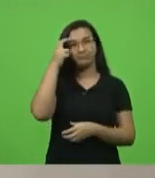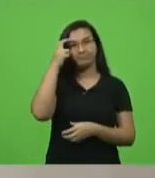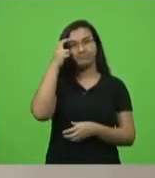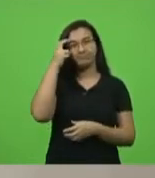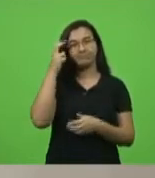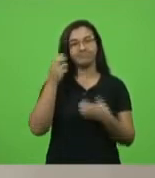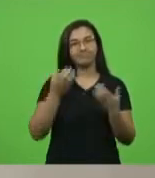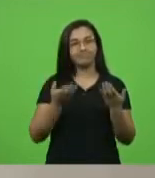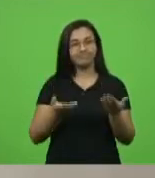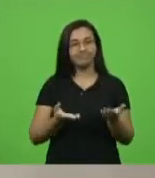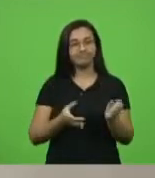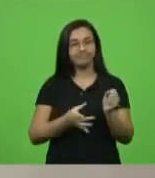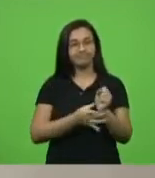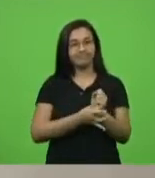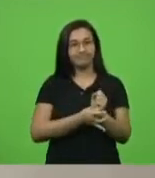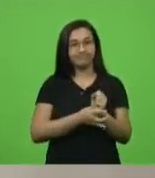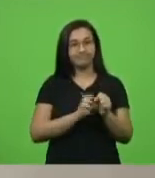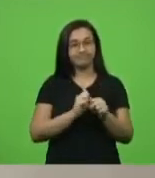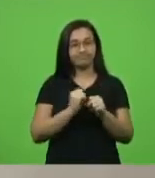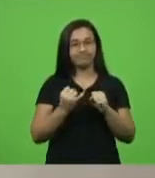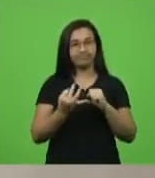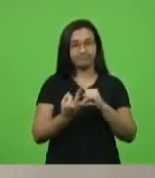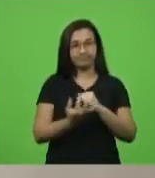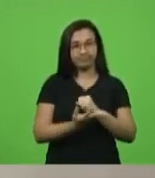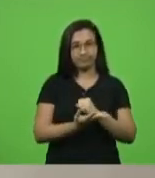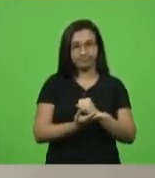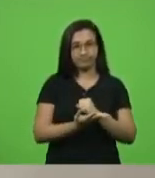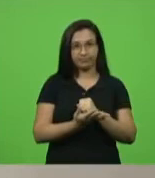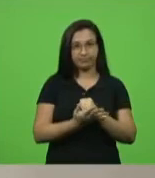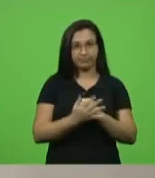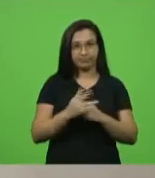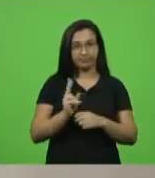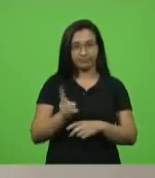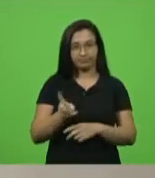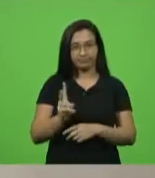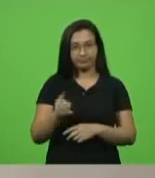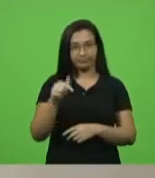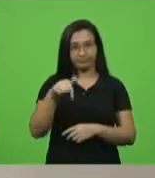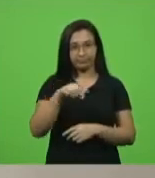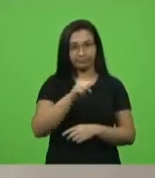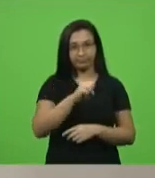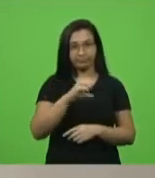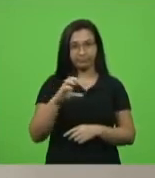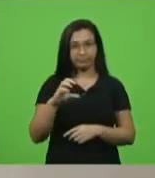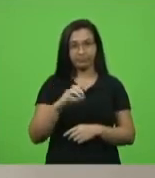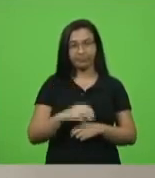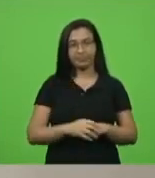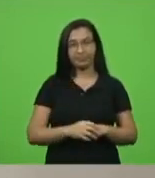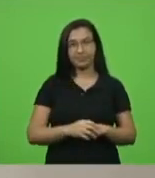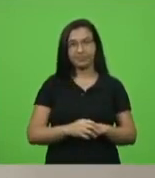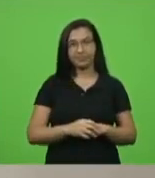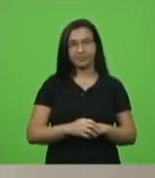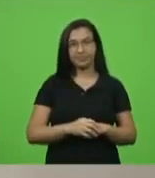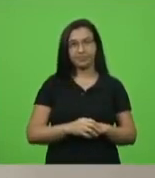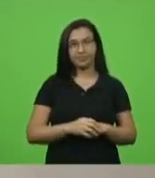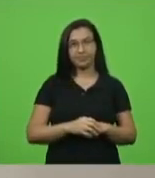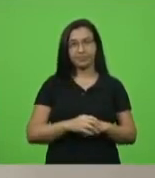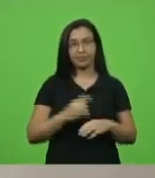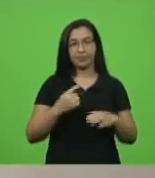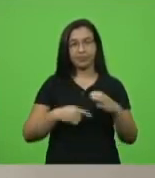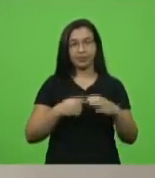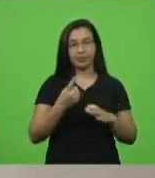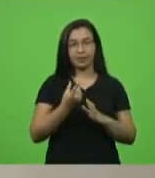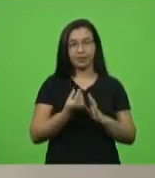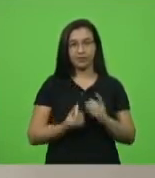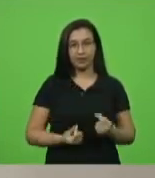decorrentes da pandemia do Covid-19 estiverem vigentes no Estado de Santa Catarina. A Comissão de Finanças e Tributação apresentou parecer